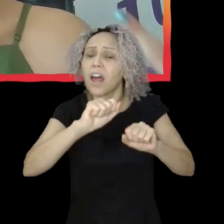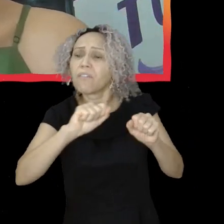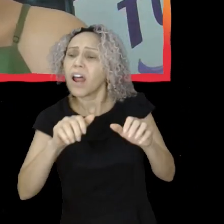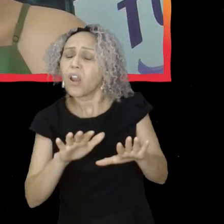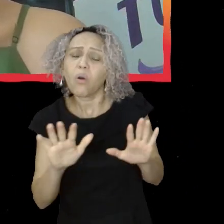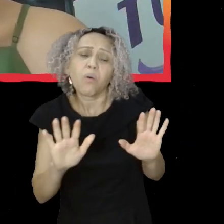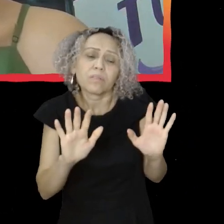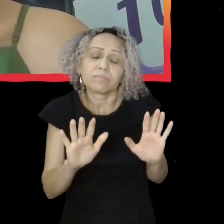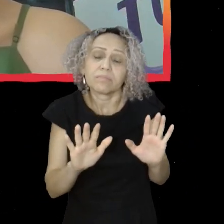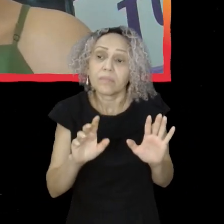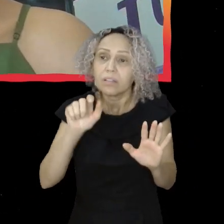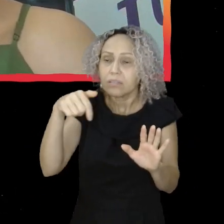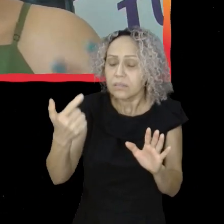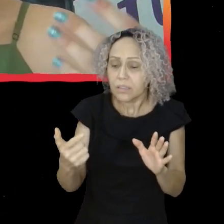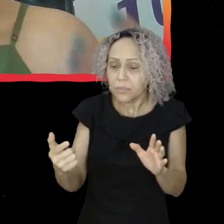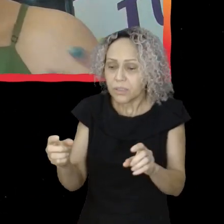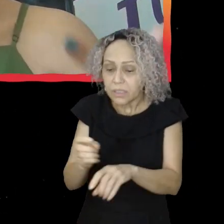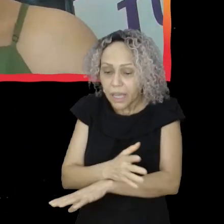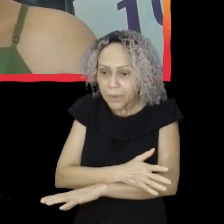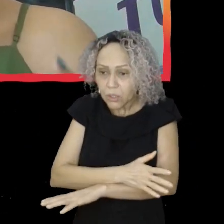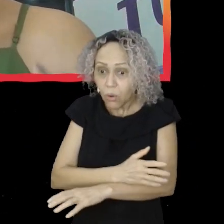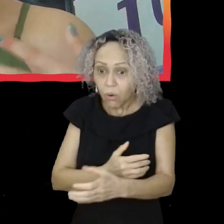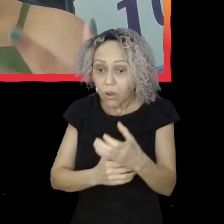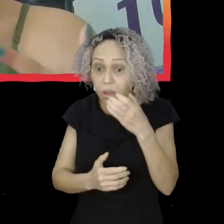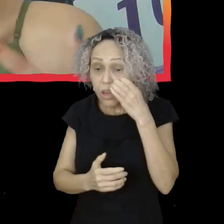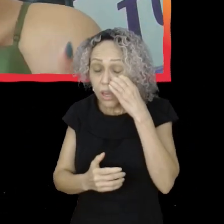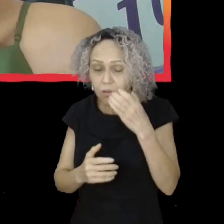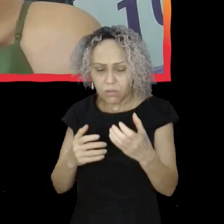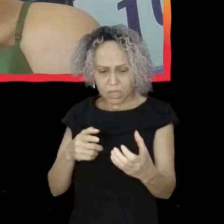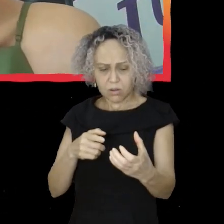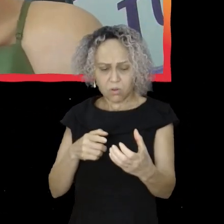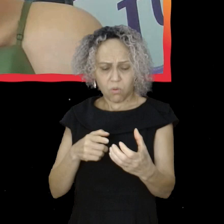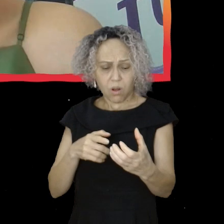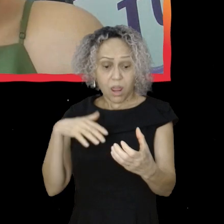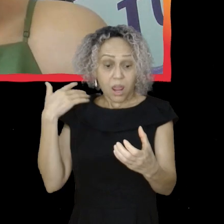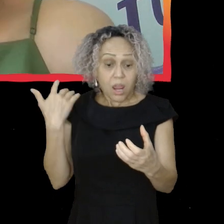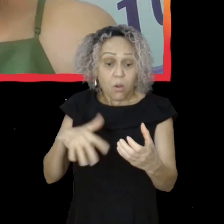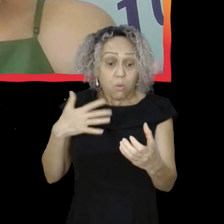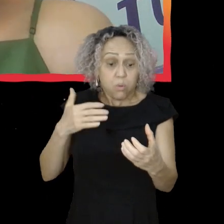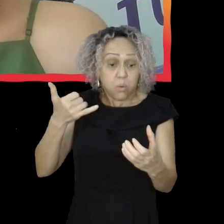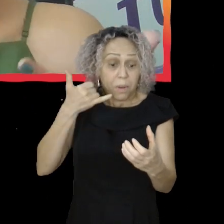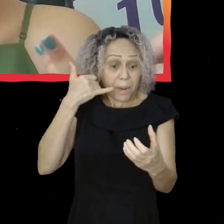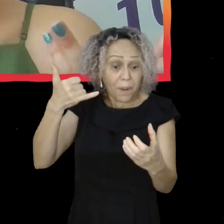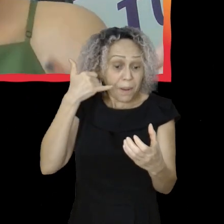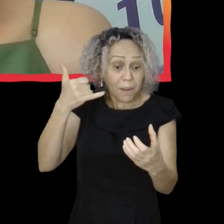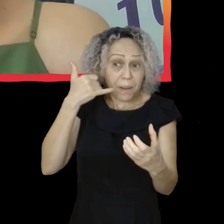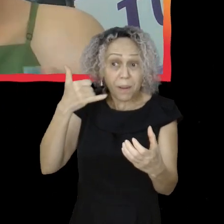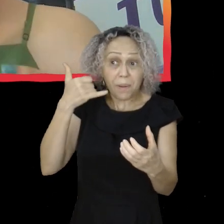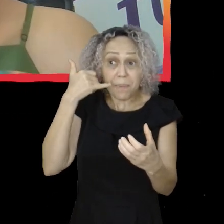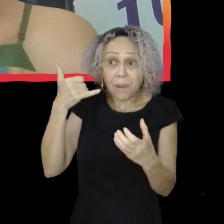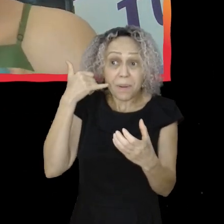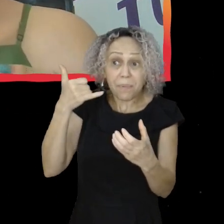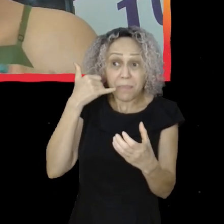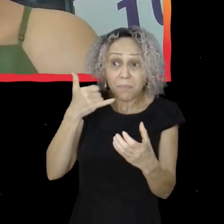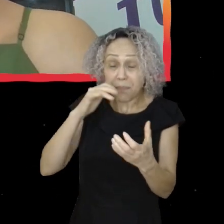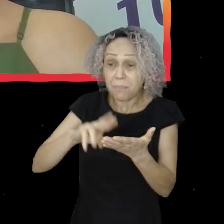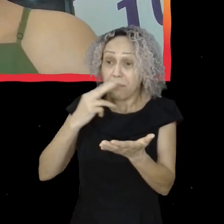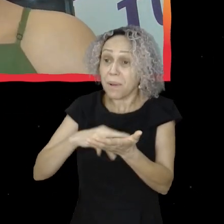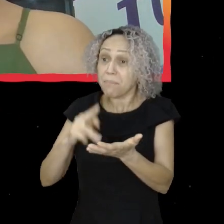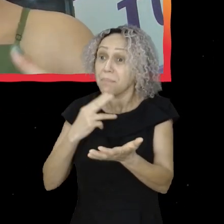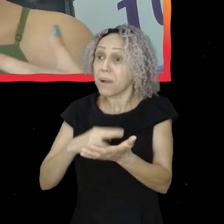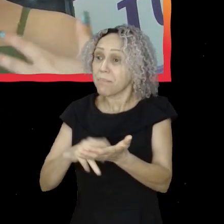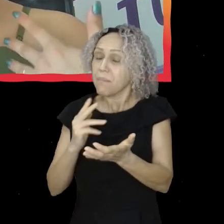eu liguei meu celular, e ele de fato tava explodindo de tanta ligação, de tanta mensagem, de tanta coisa.